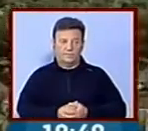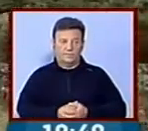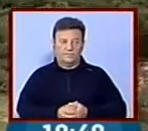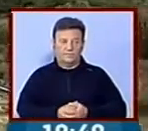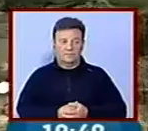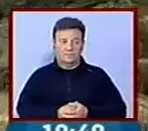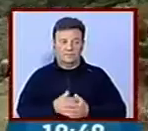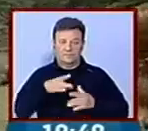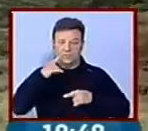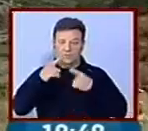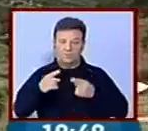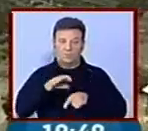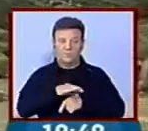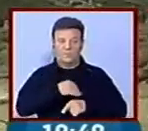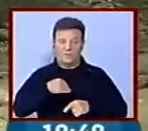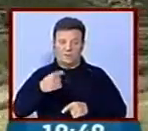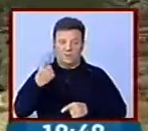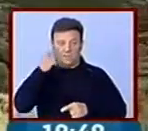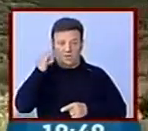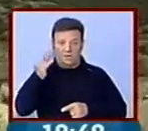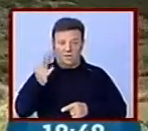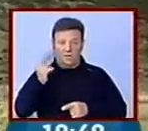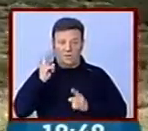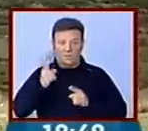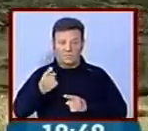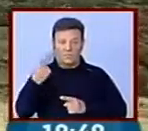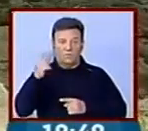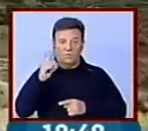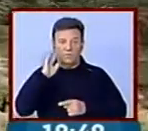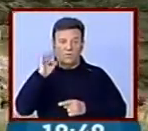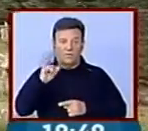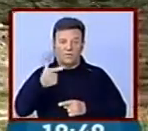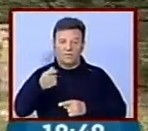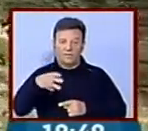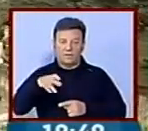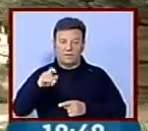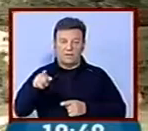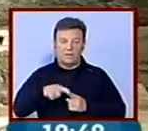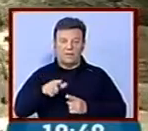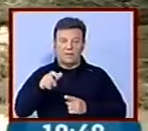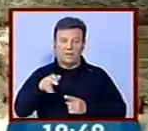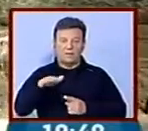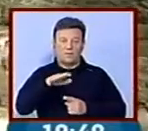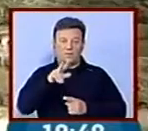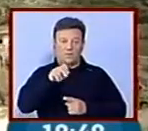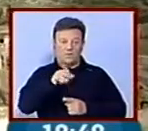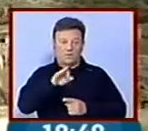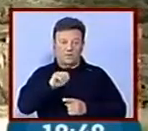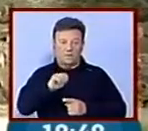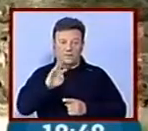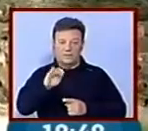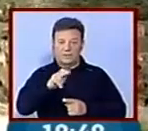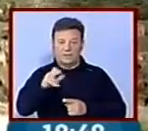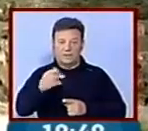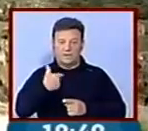O Turismo Médico é uma iniciativa que parte do único hotel termal da região situado em Unhais da Serra. Aquela unidade quer apostar agora